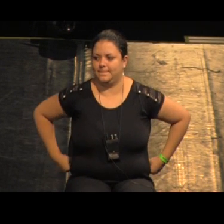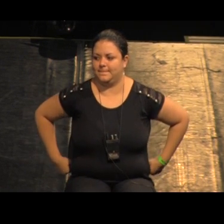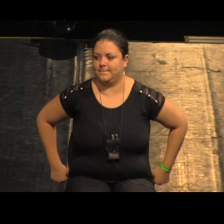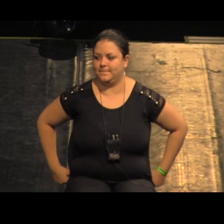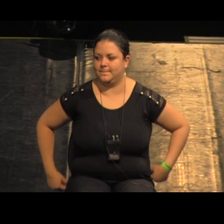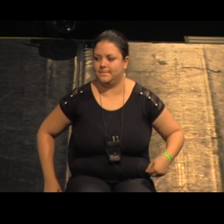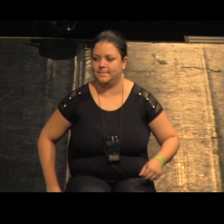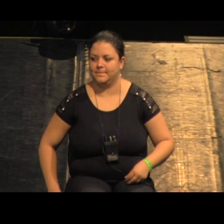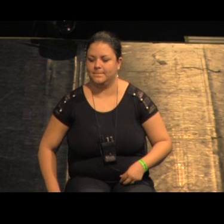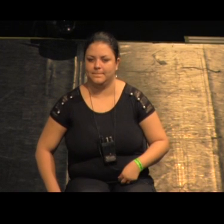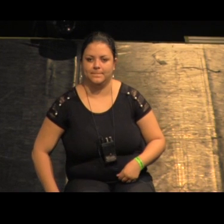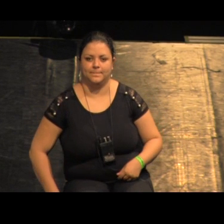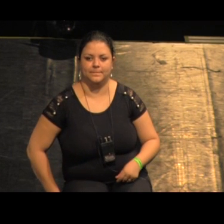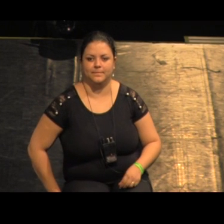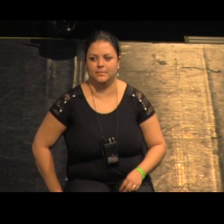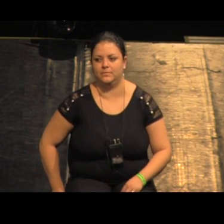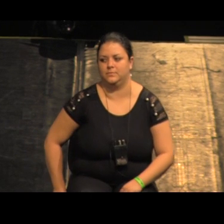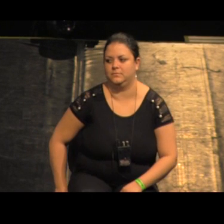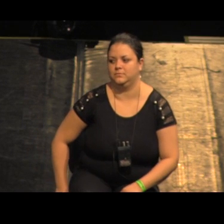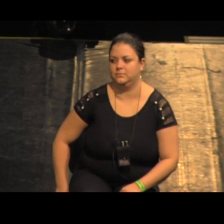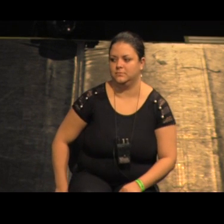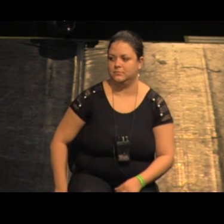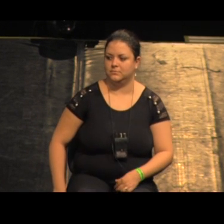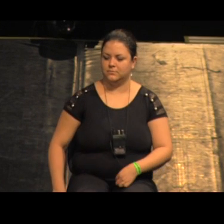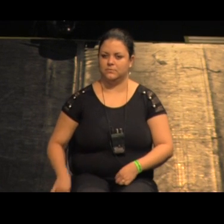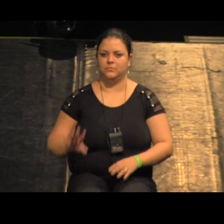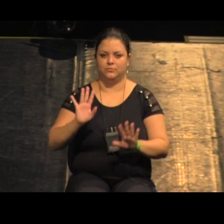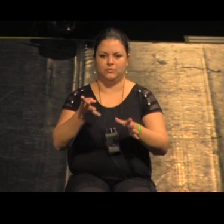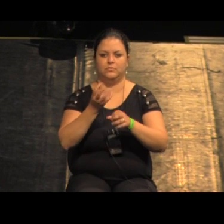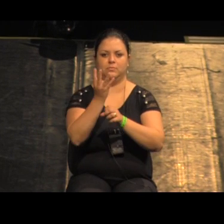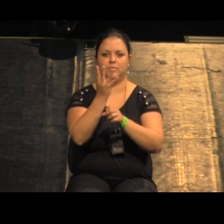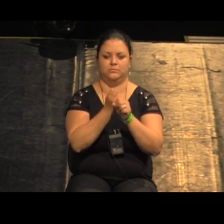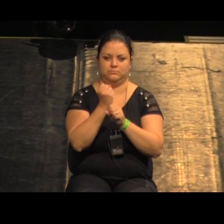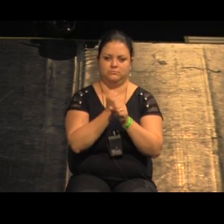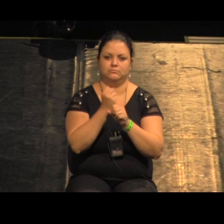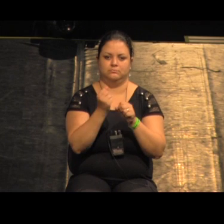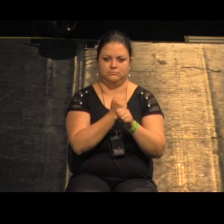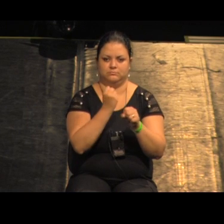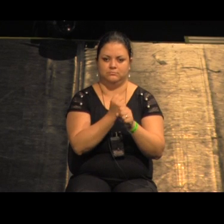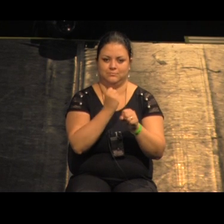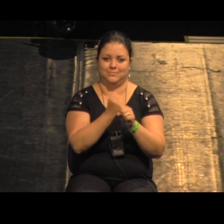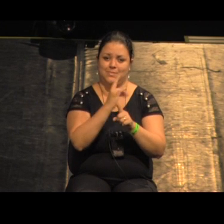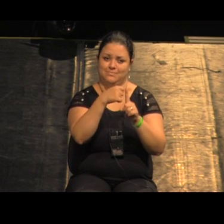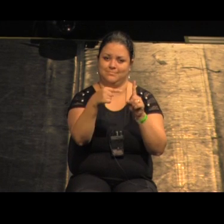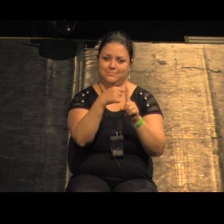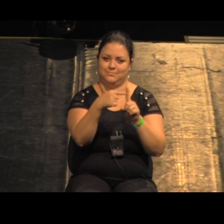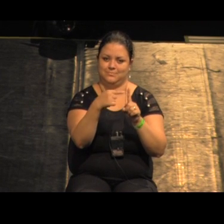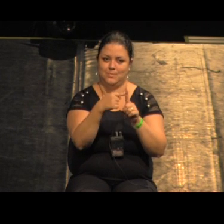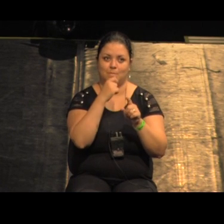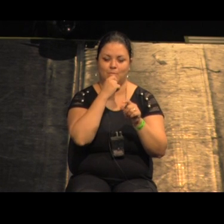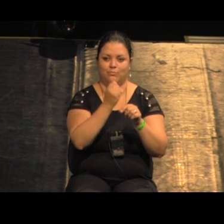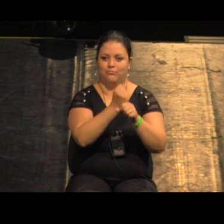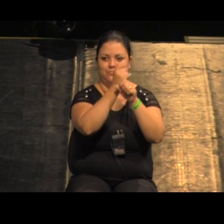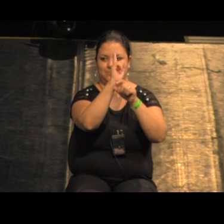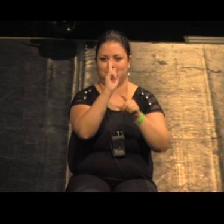ano que é sabe uns quatro anos e ainda está na metade digamos está indo